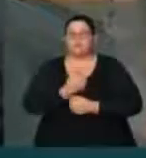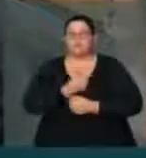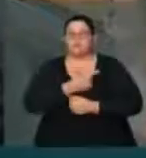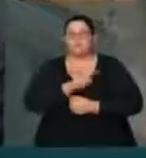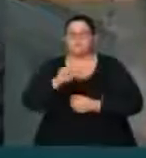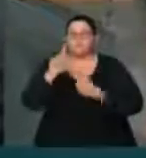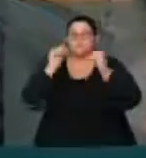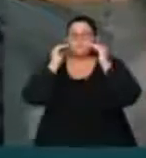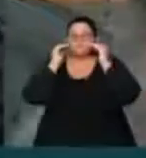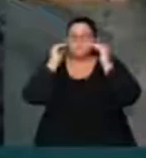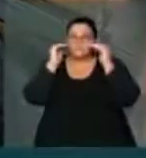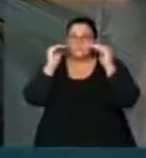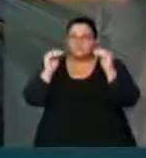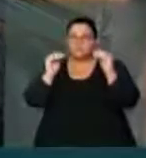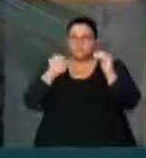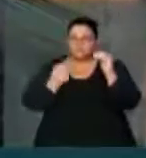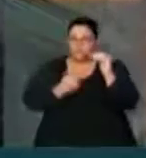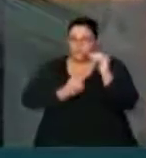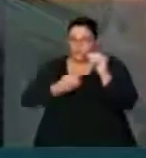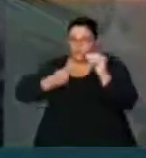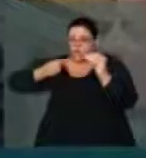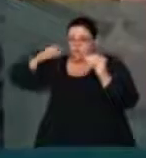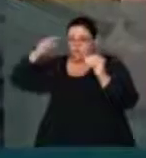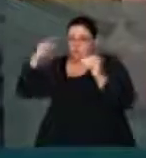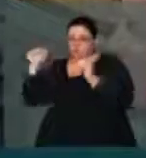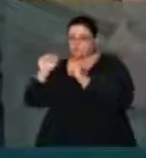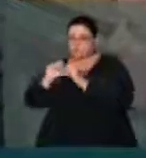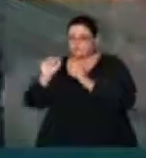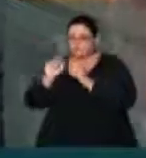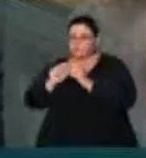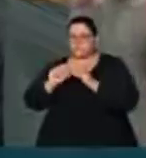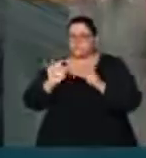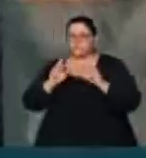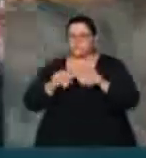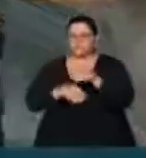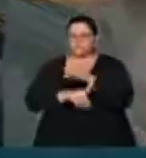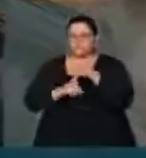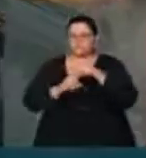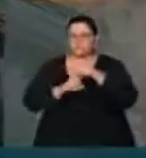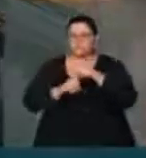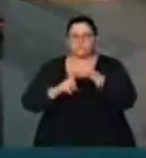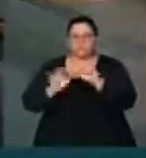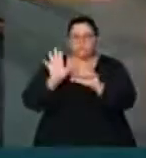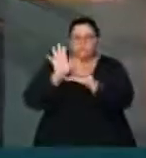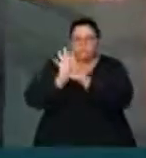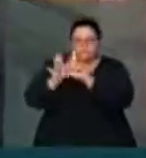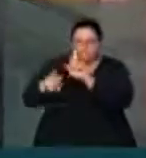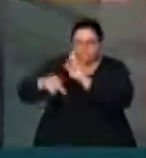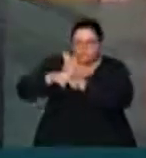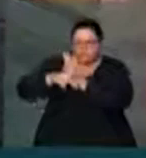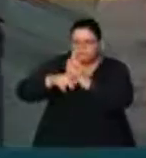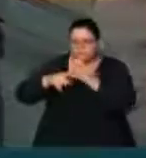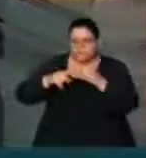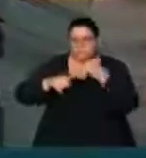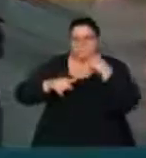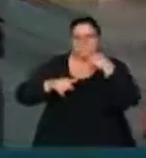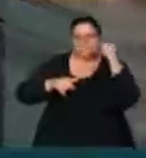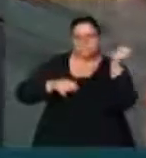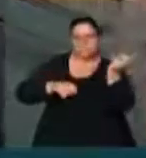respeitando o que nós fizemos lei para toda a sociedade até porque ninguém está acima da lei